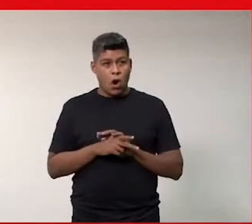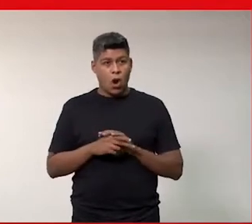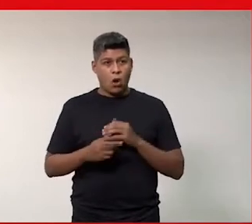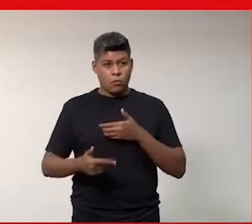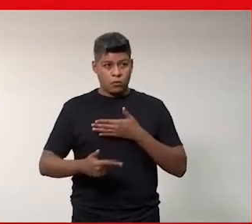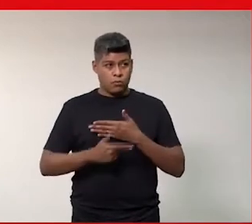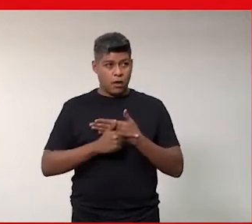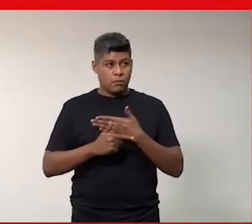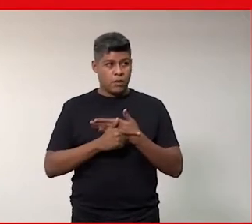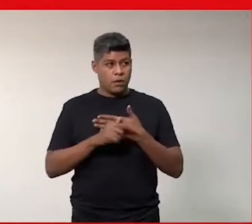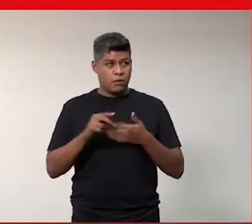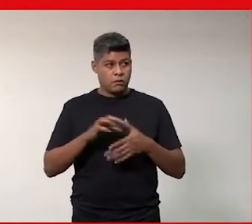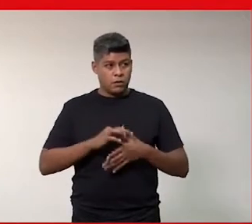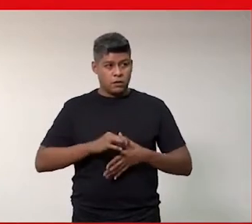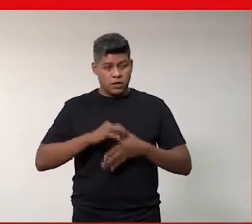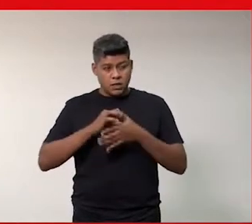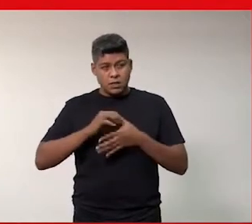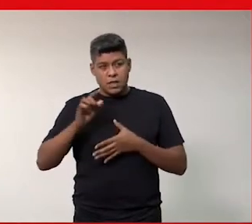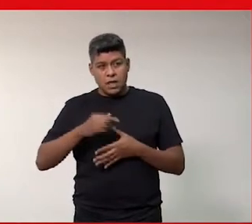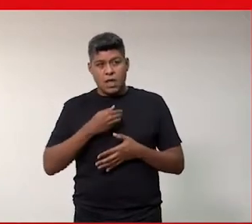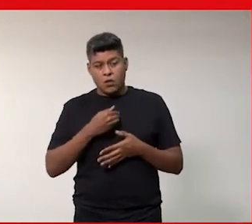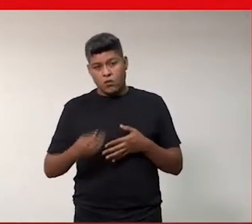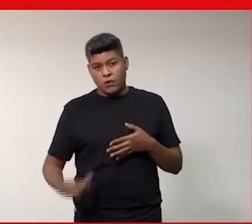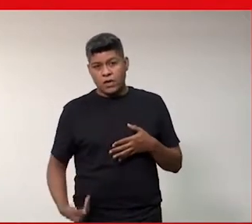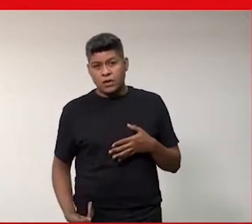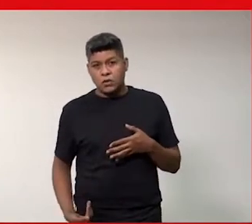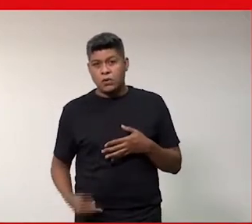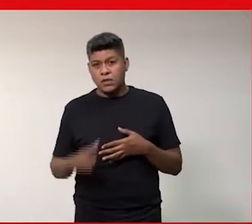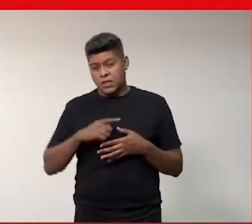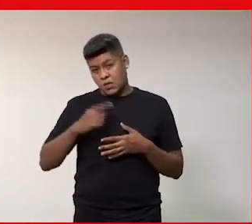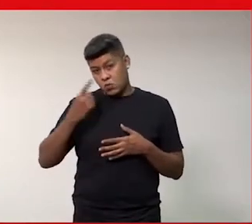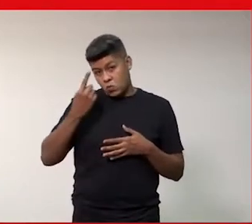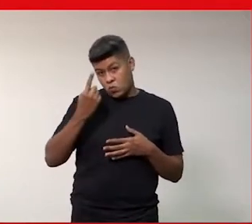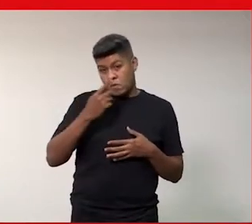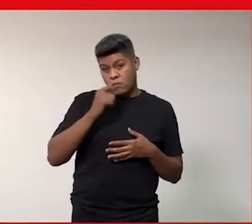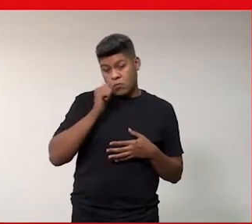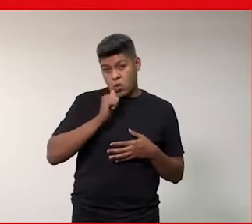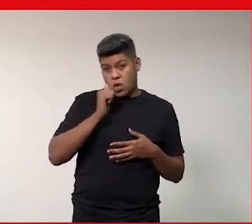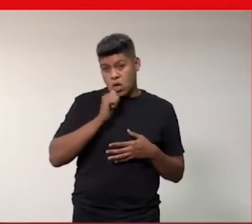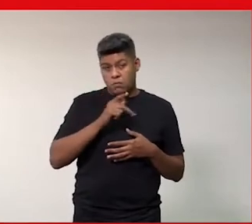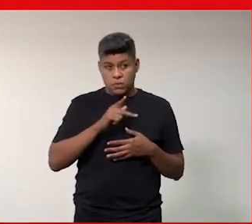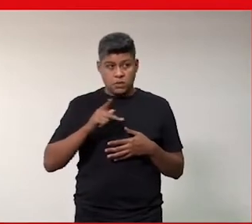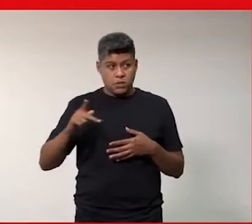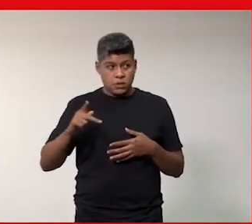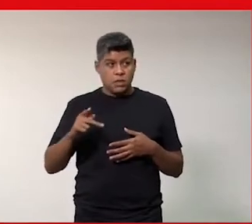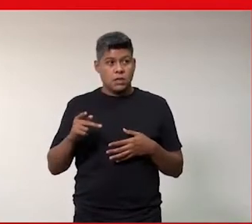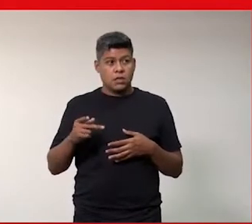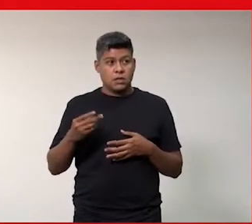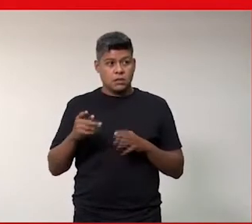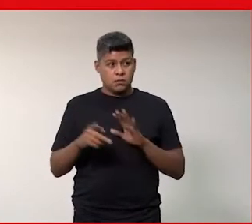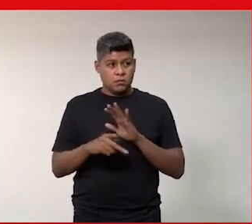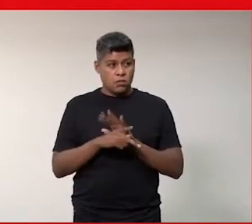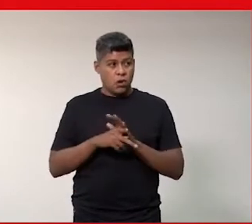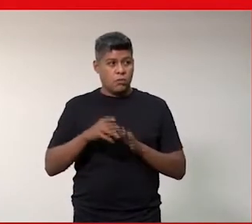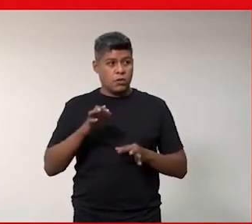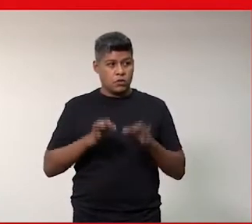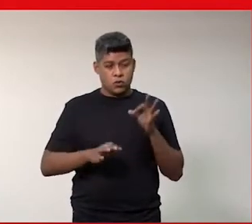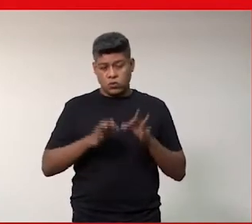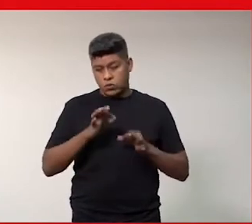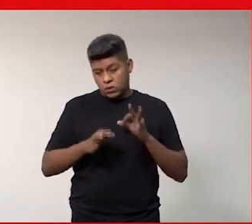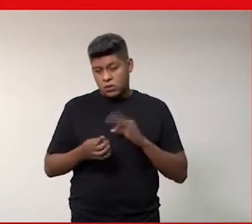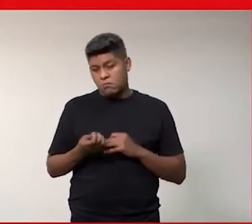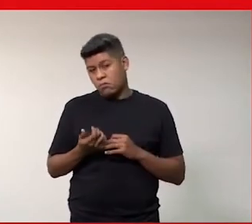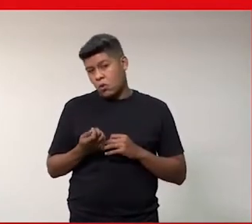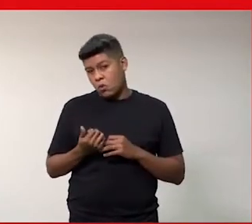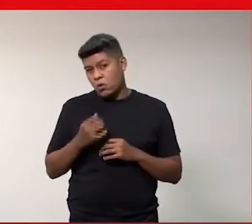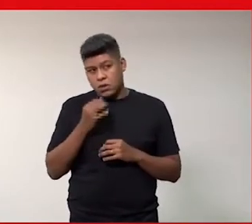de liderança e são governadoras, a gente teve uma presidenta, são poucas procuradoras-gerais de justiça, são poucas,